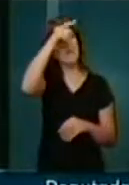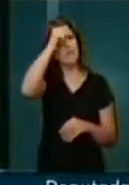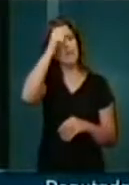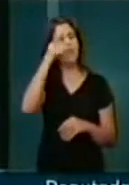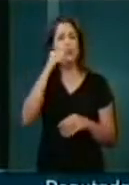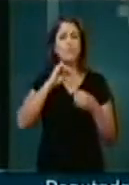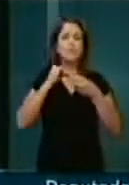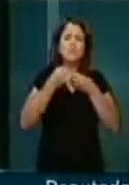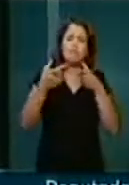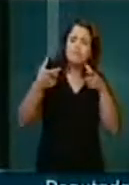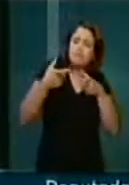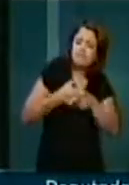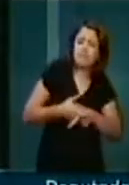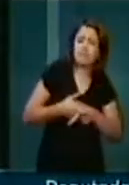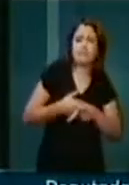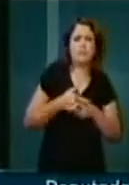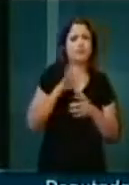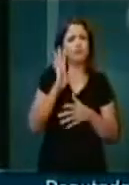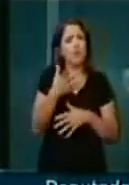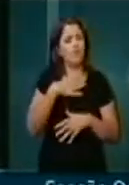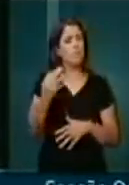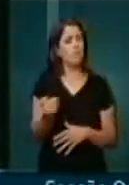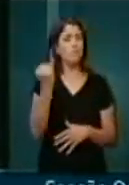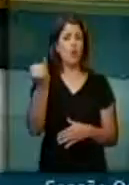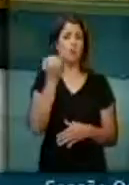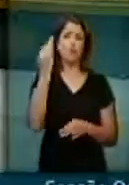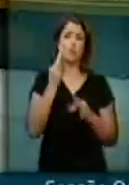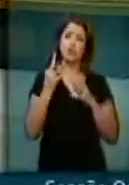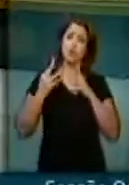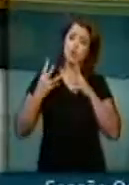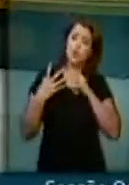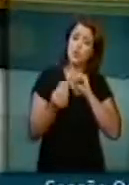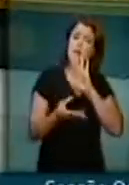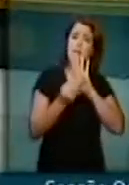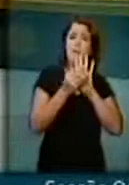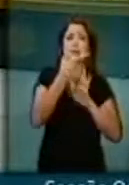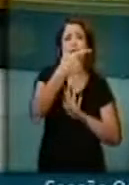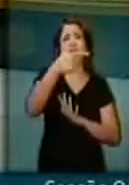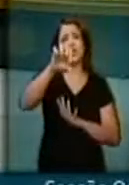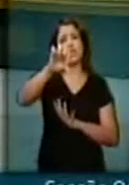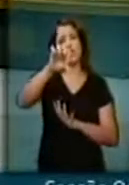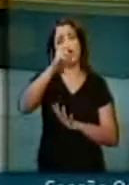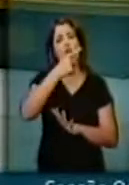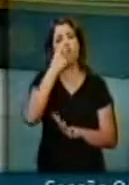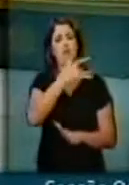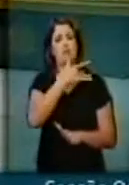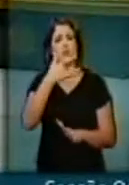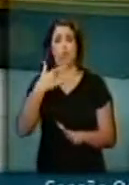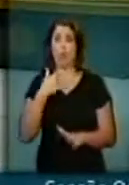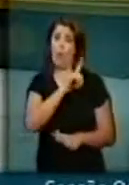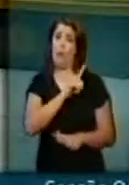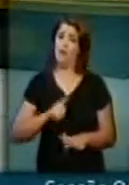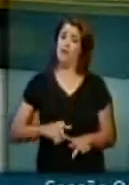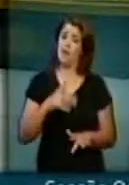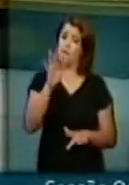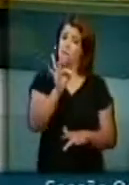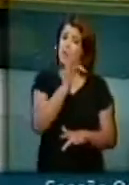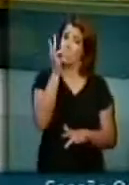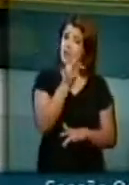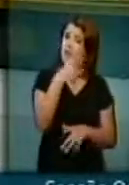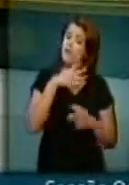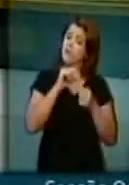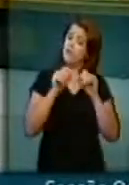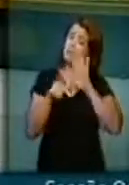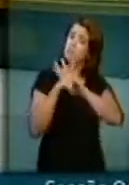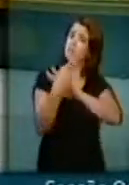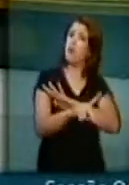pequeno, do município médio. A importância da emenda 29, o governo federal fazer